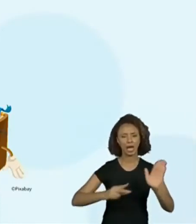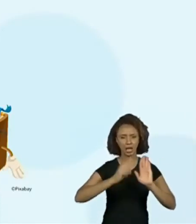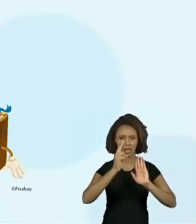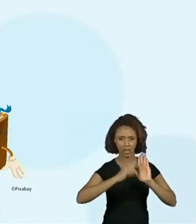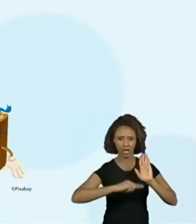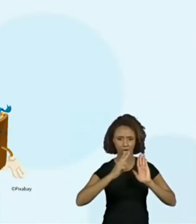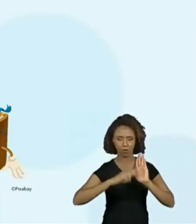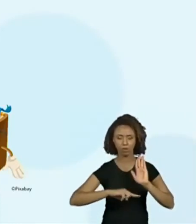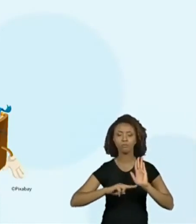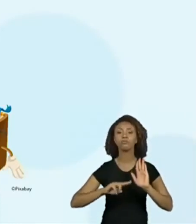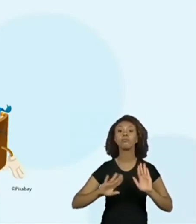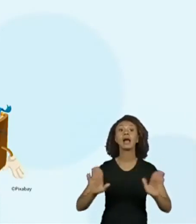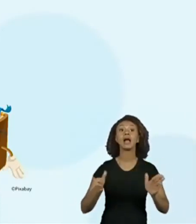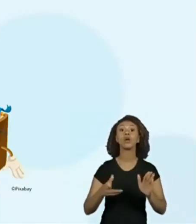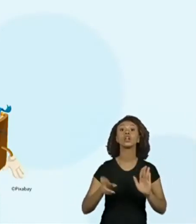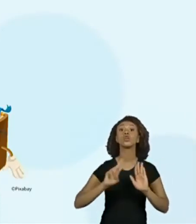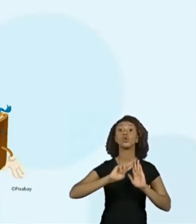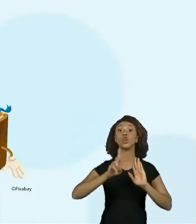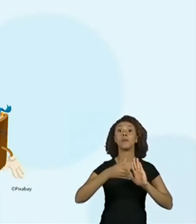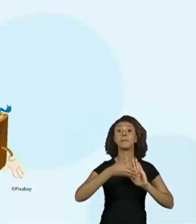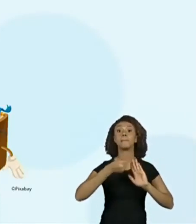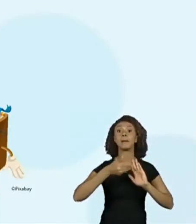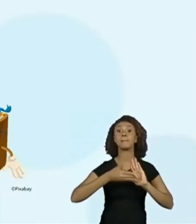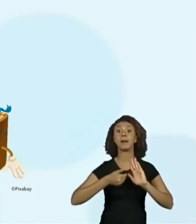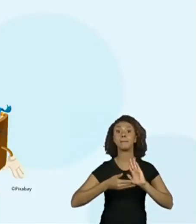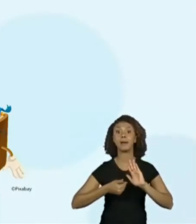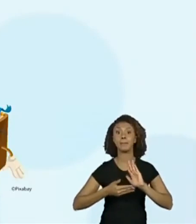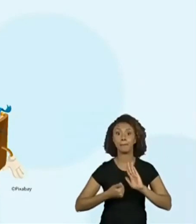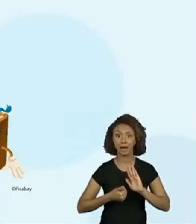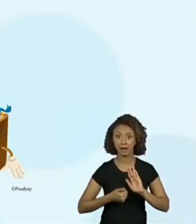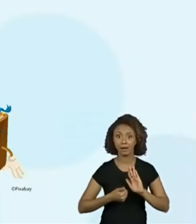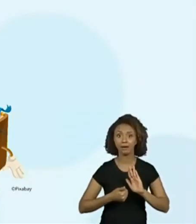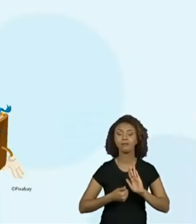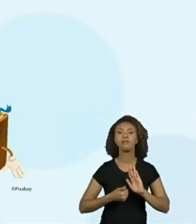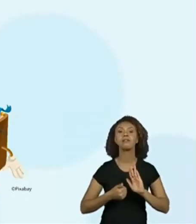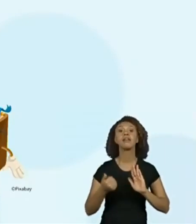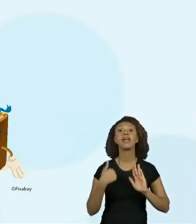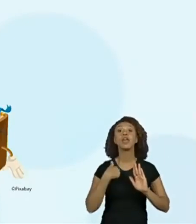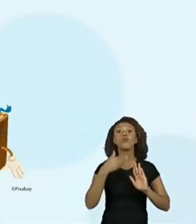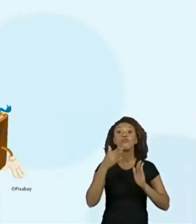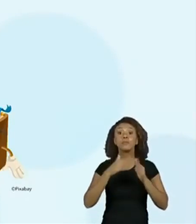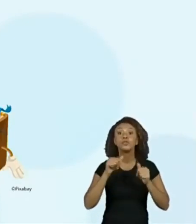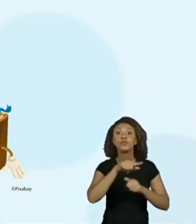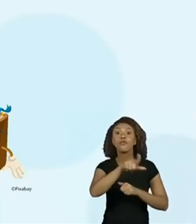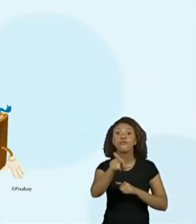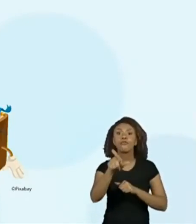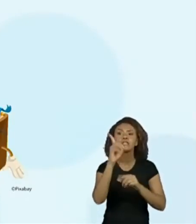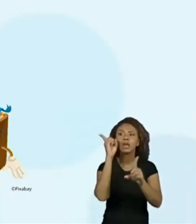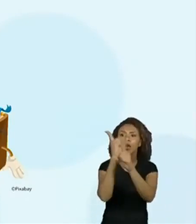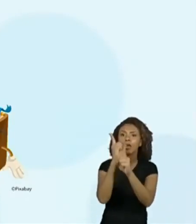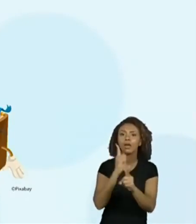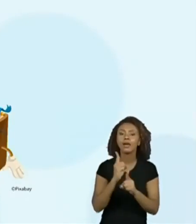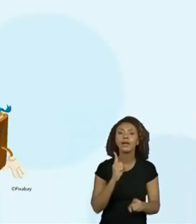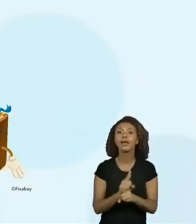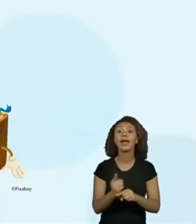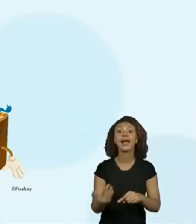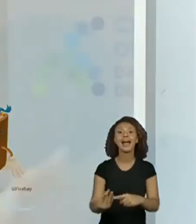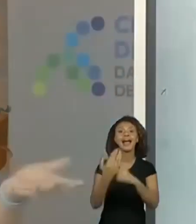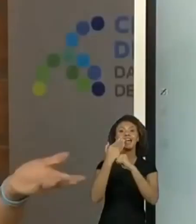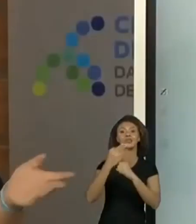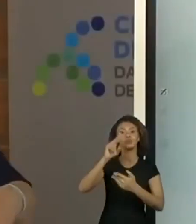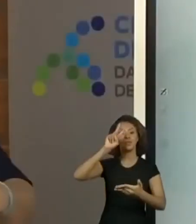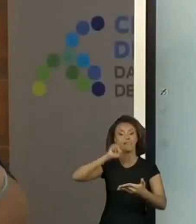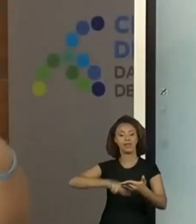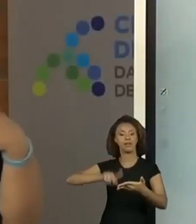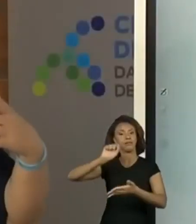preciso pelo menos tirar um nome e pedir para vocês tentarem localizar na lista. Certo, professora. Porque essa lista é o nosso apoio para nossas escritas. Escritas. É